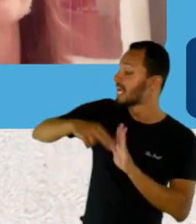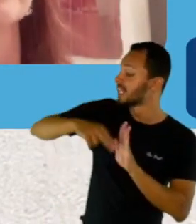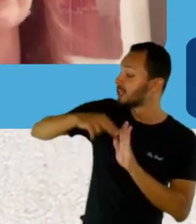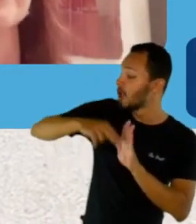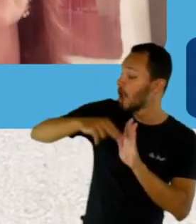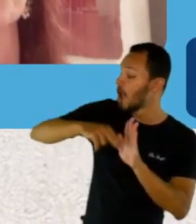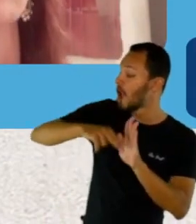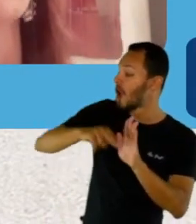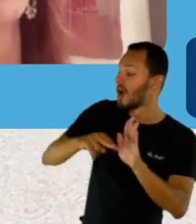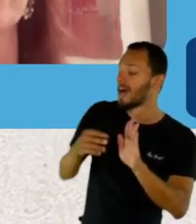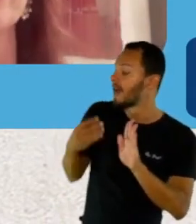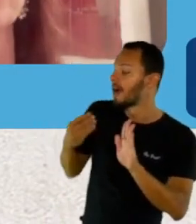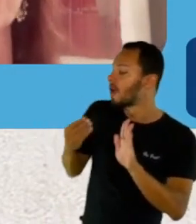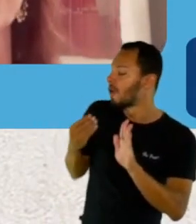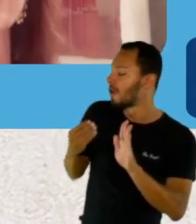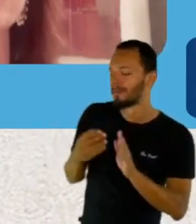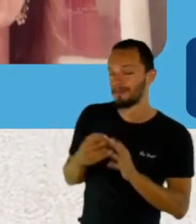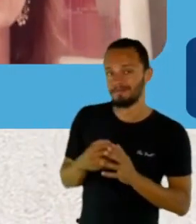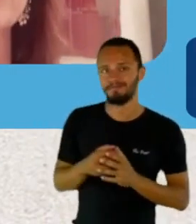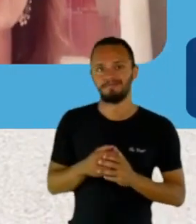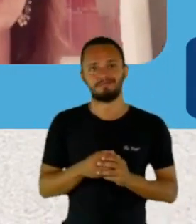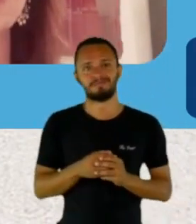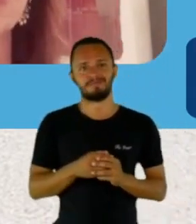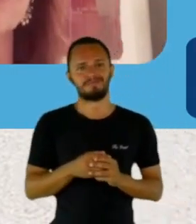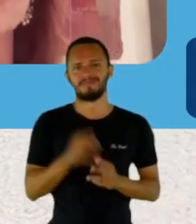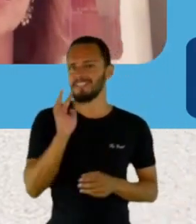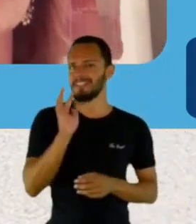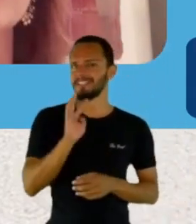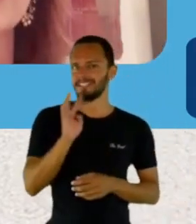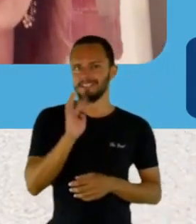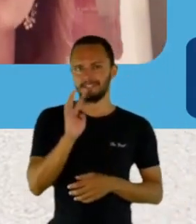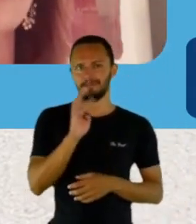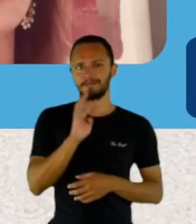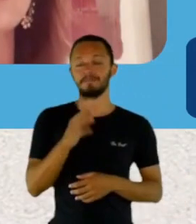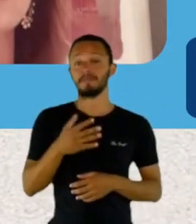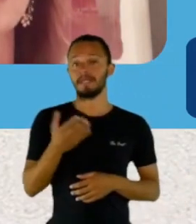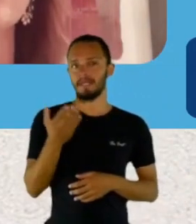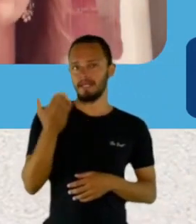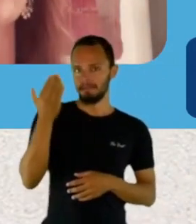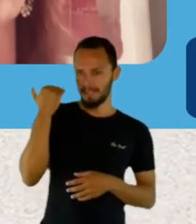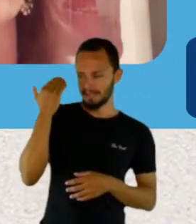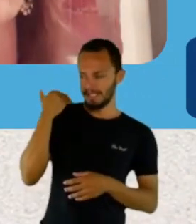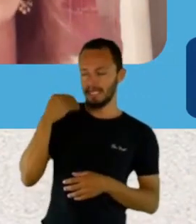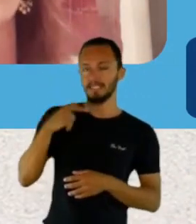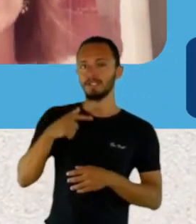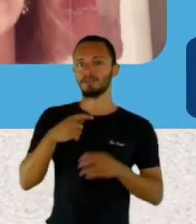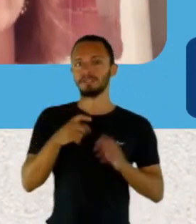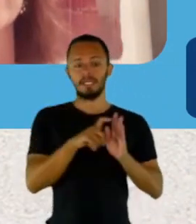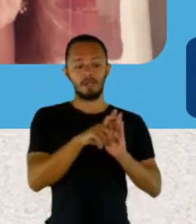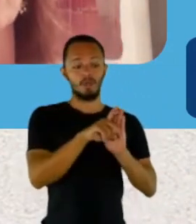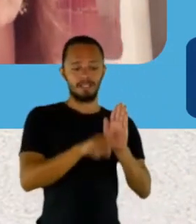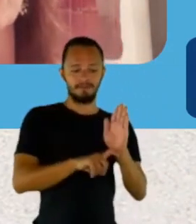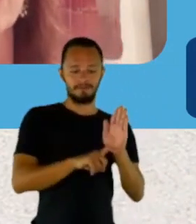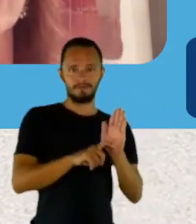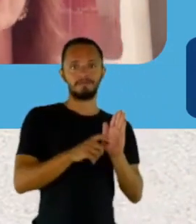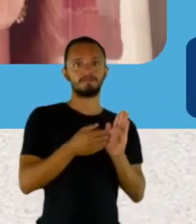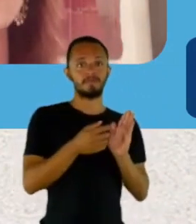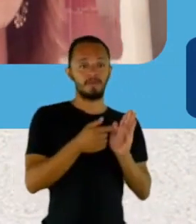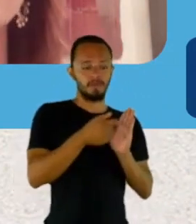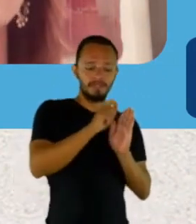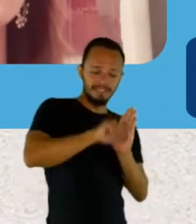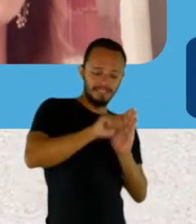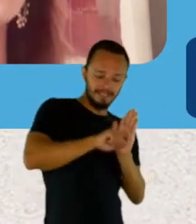É muito interessante, porque no começo eu fiz o livro, uma brochura do livro, antes de ir a editora e distribuí para várias mulheres aqui do Rio que eu